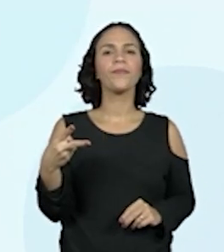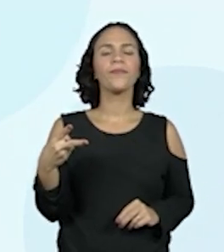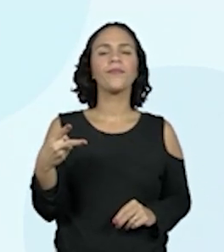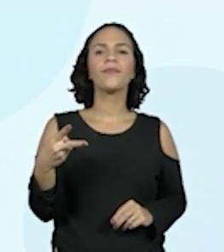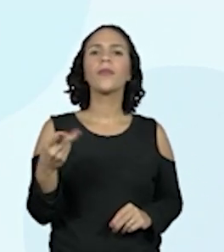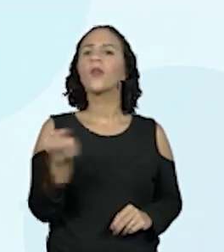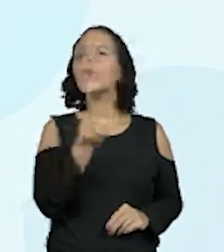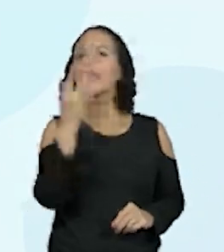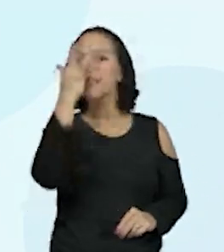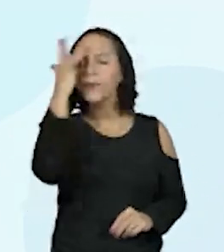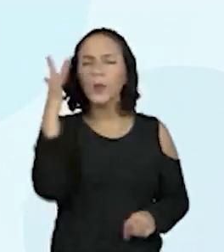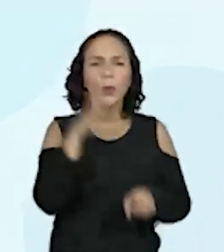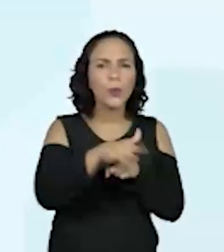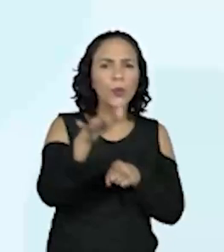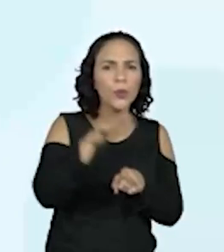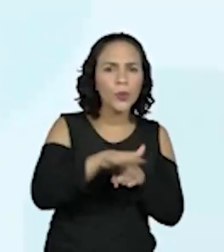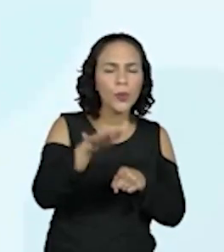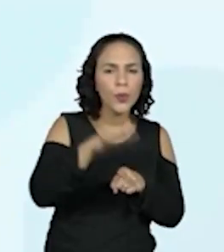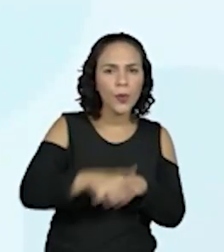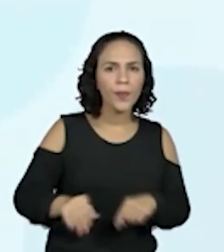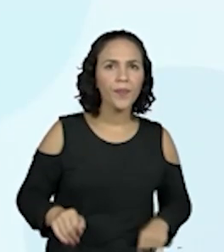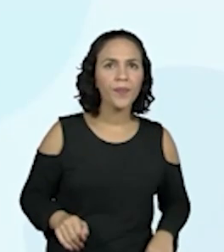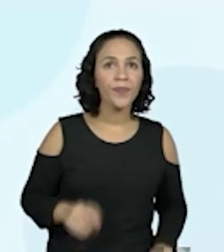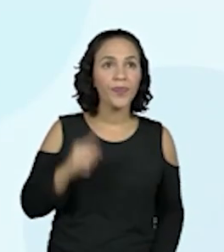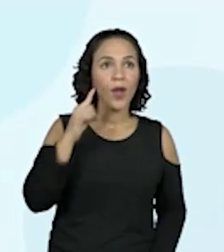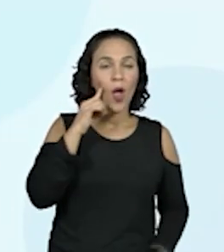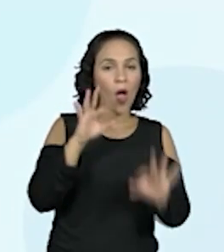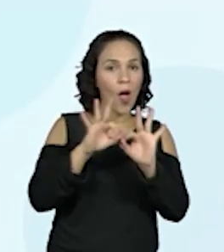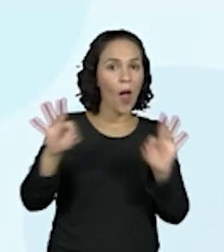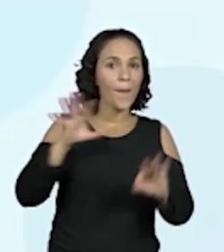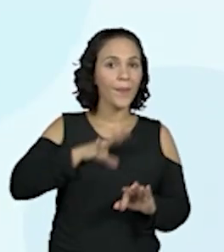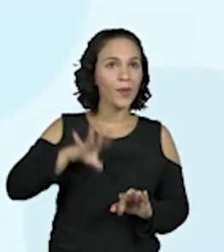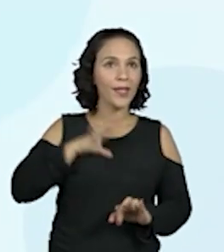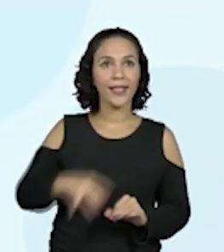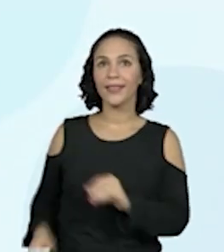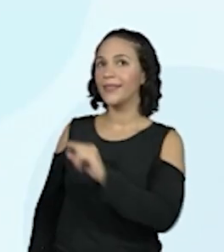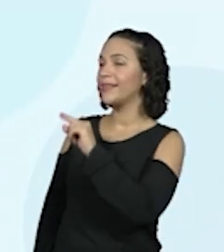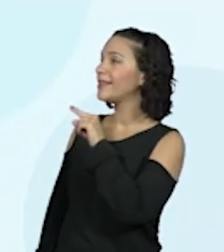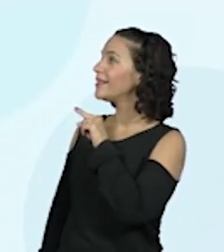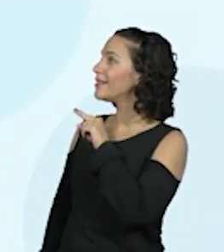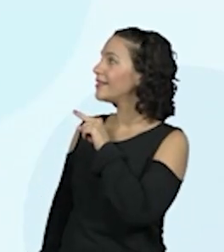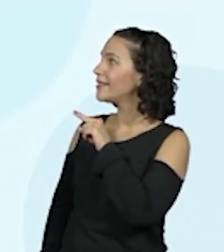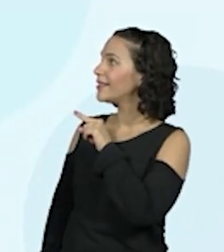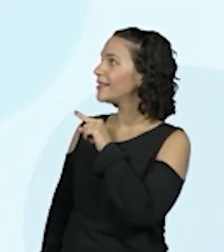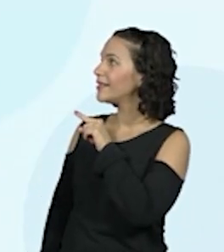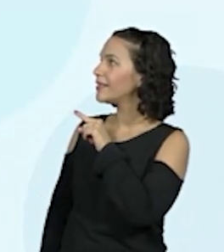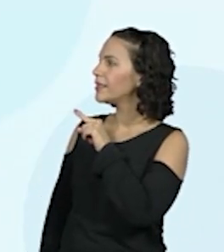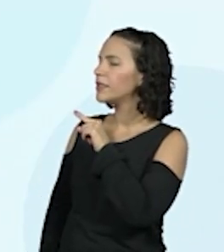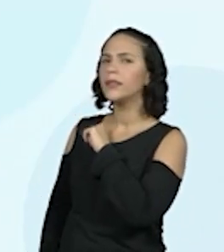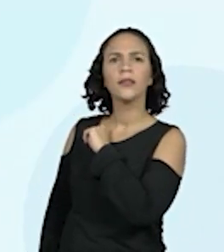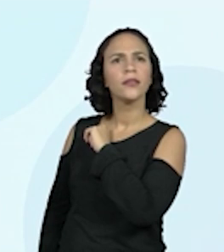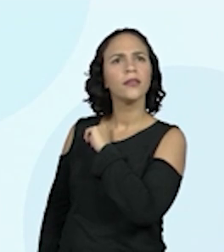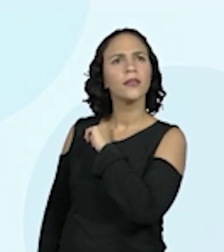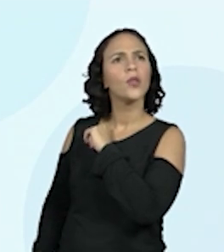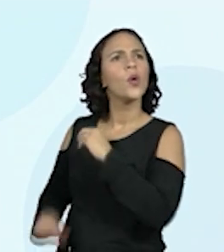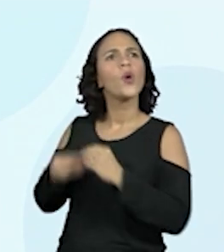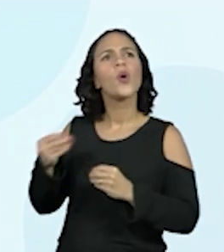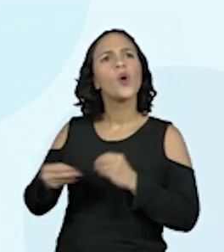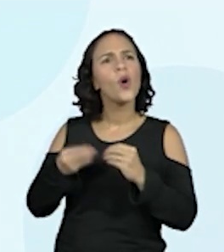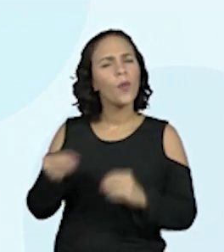777 frequentadores.